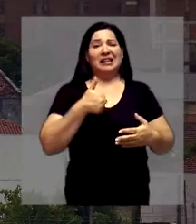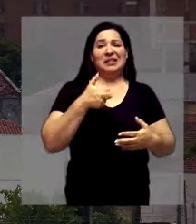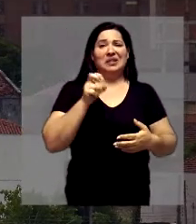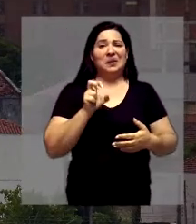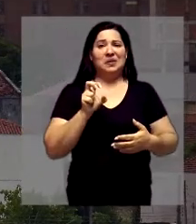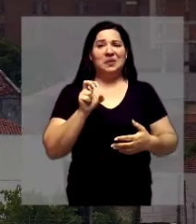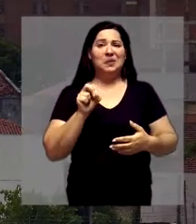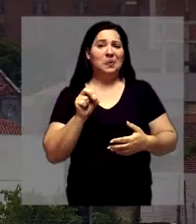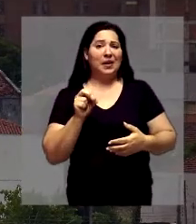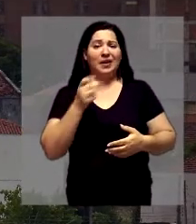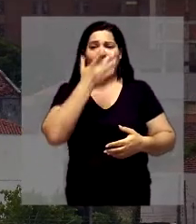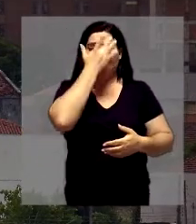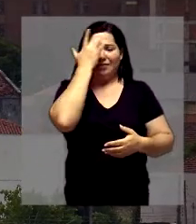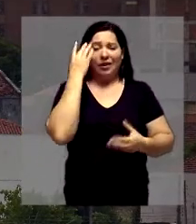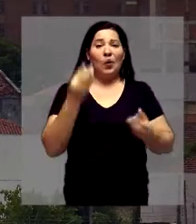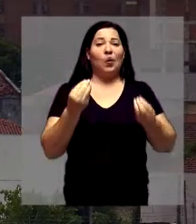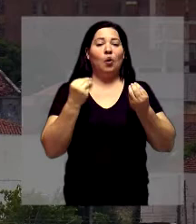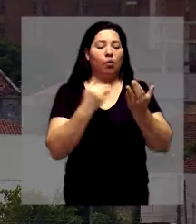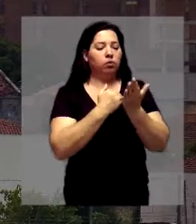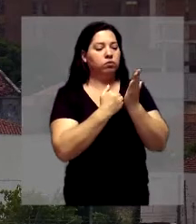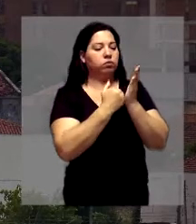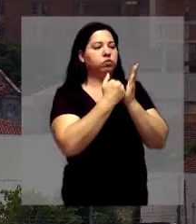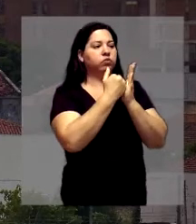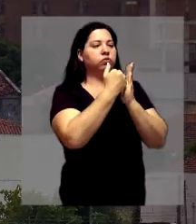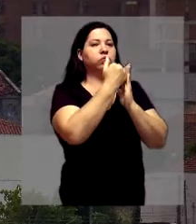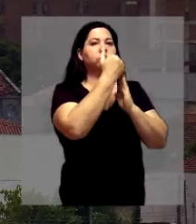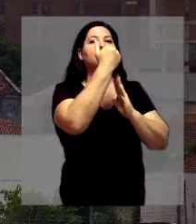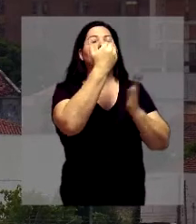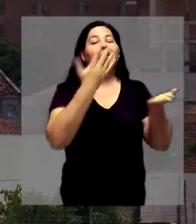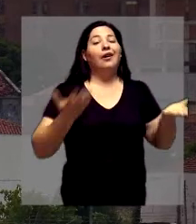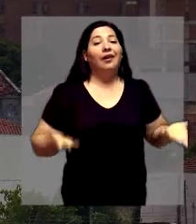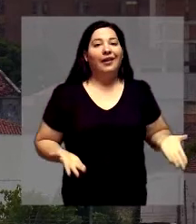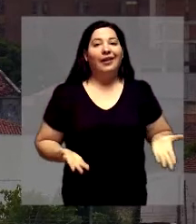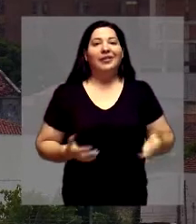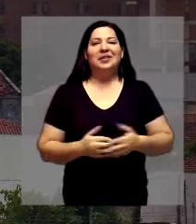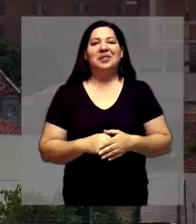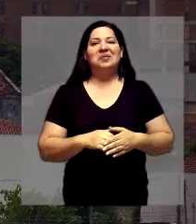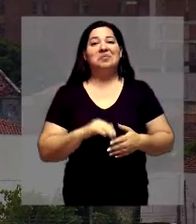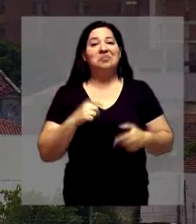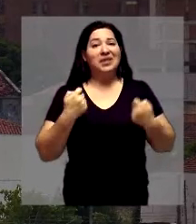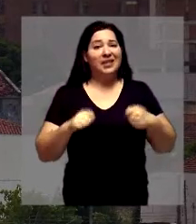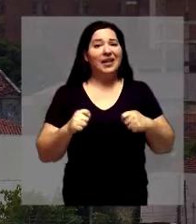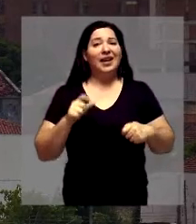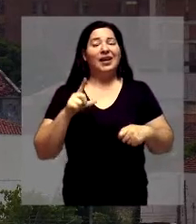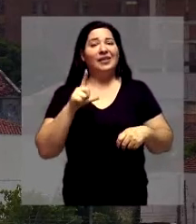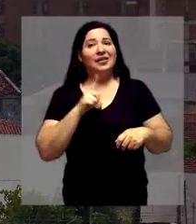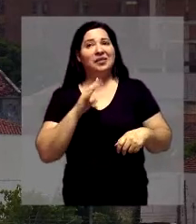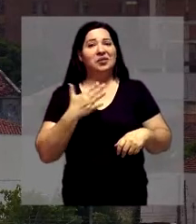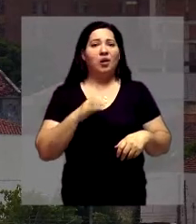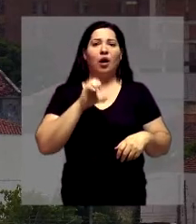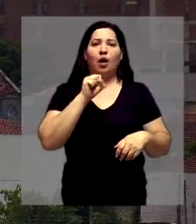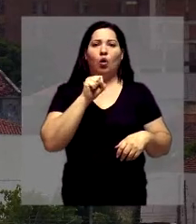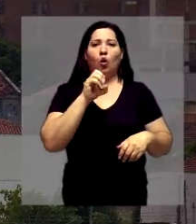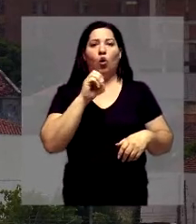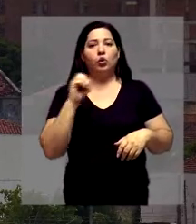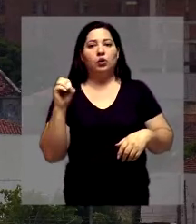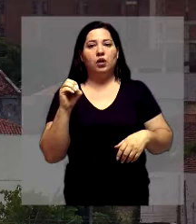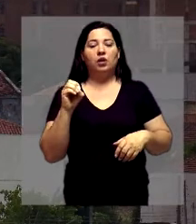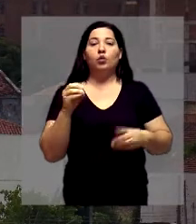mas como que eu vou chegar? Porque para ser eleito você tem que ter, pelo menos, acima de 800 votos.